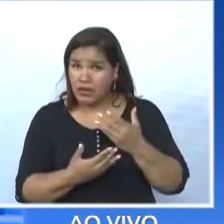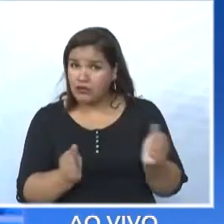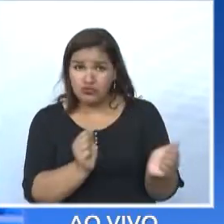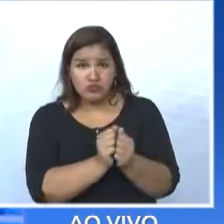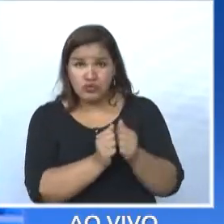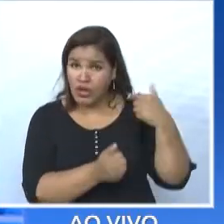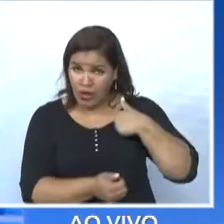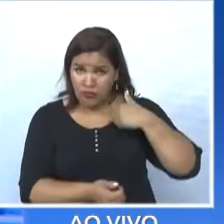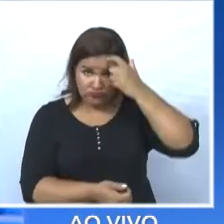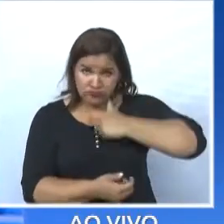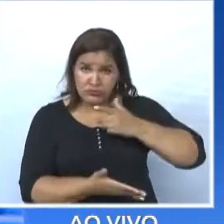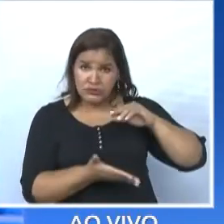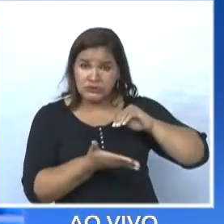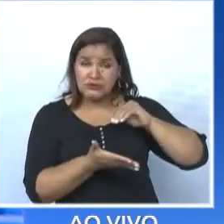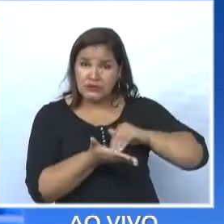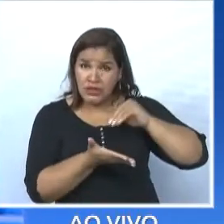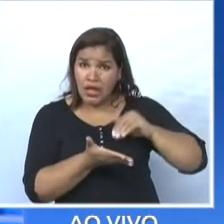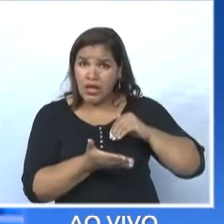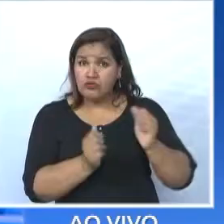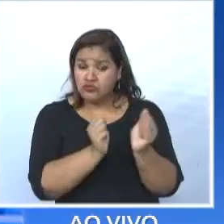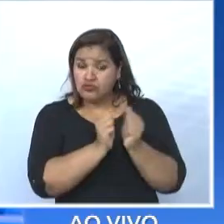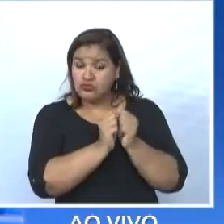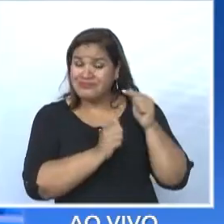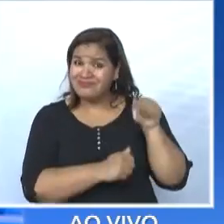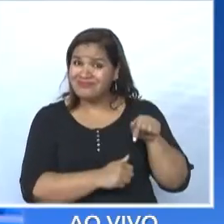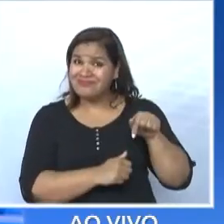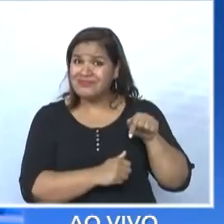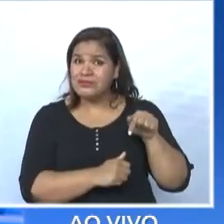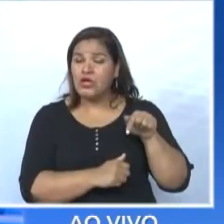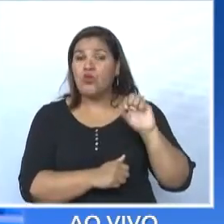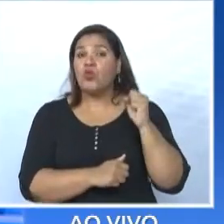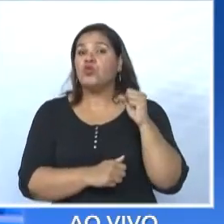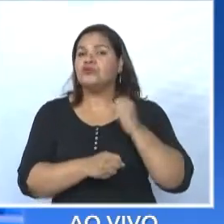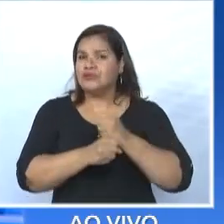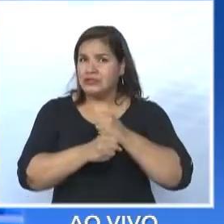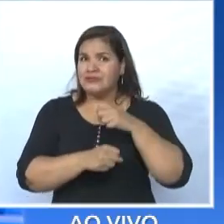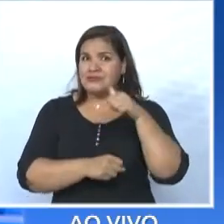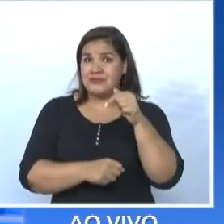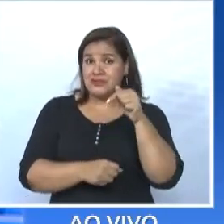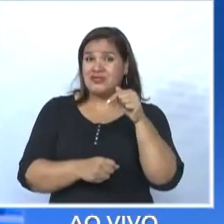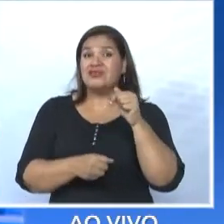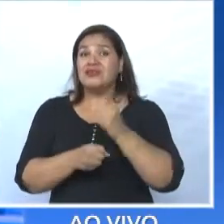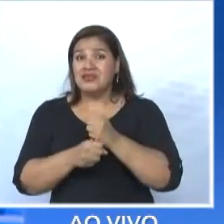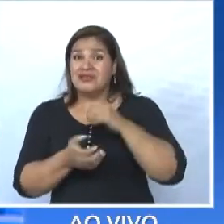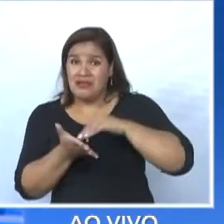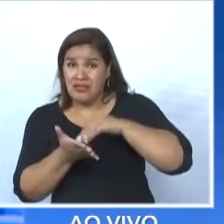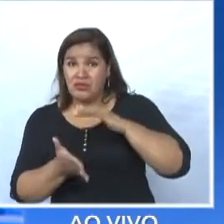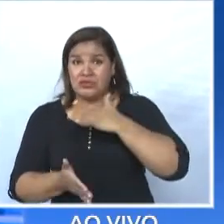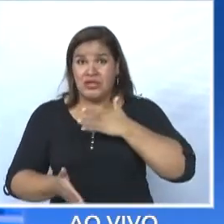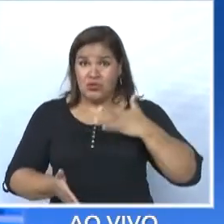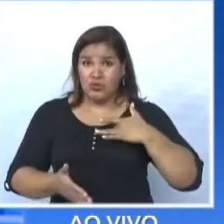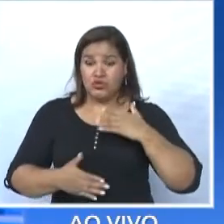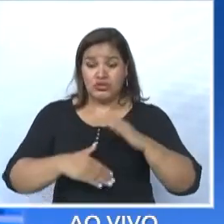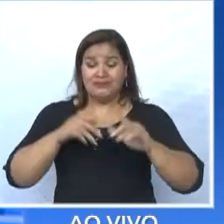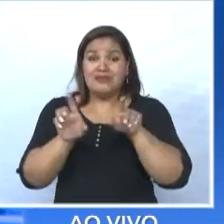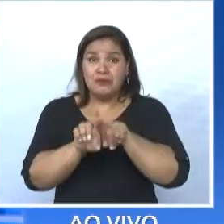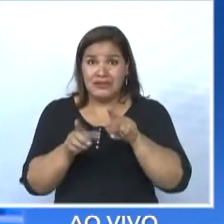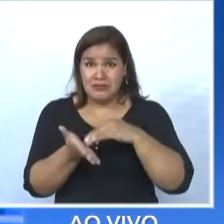oito anos, secretário de saúde, sete anos secretário de saúde e quatro anos secretário de desenvolvimento. Acumulava as duas